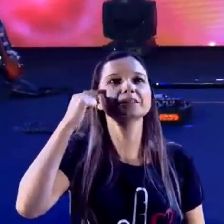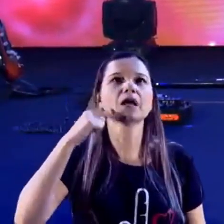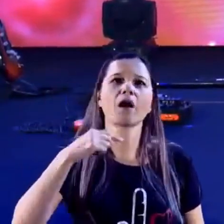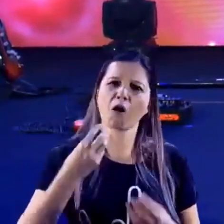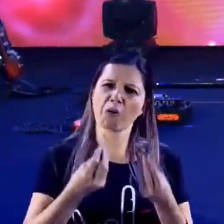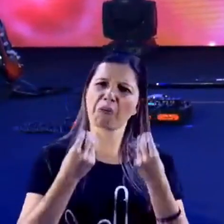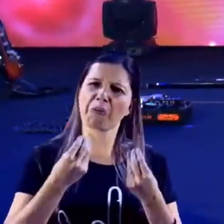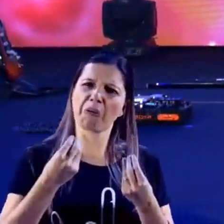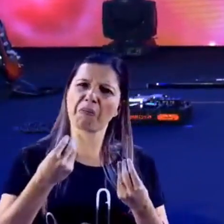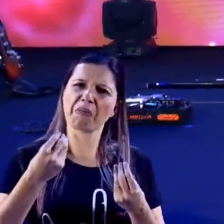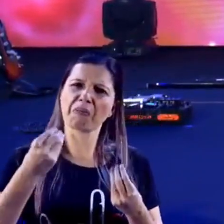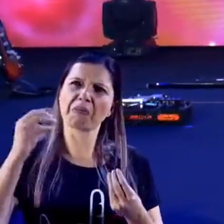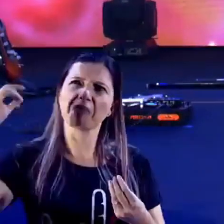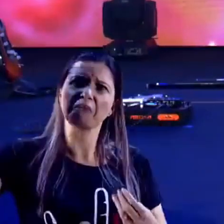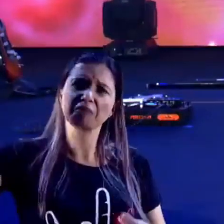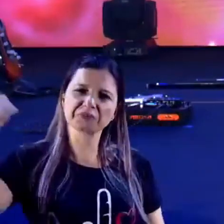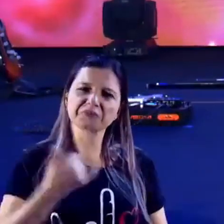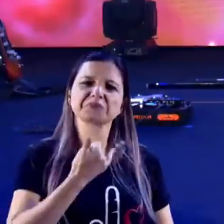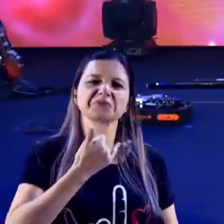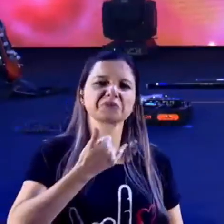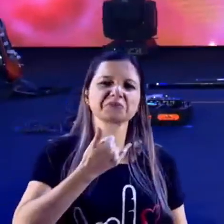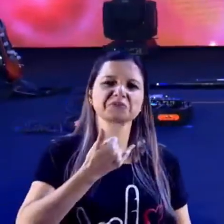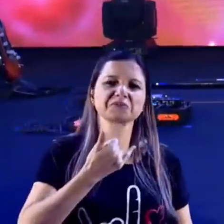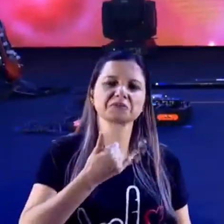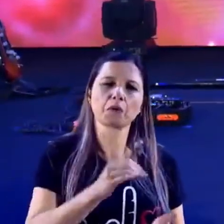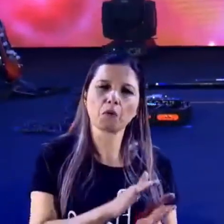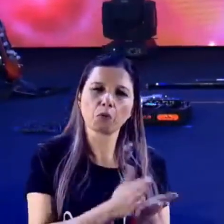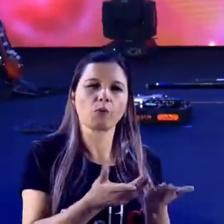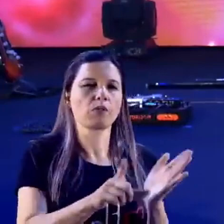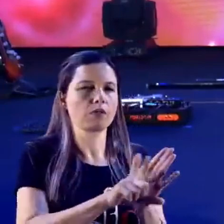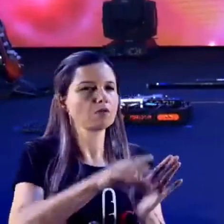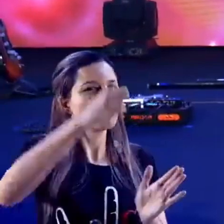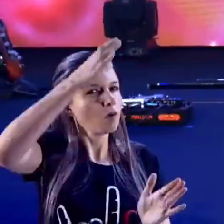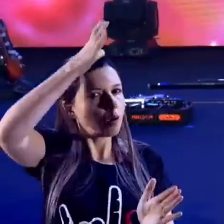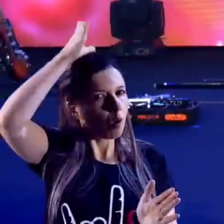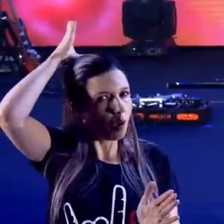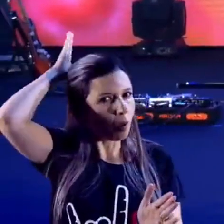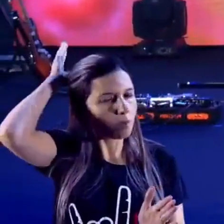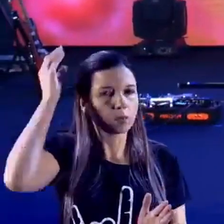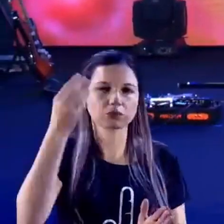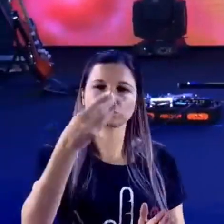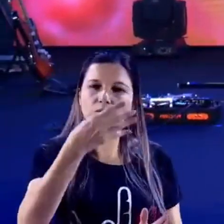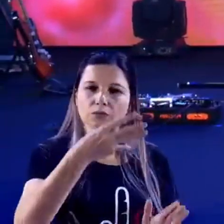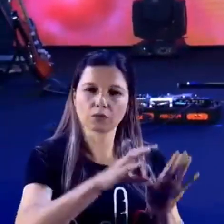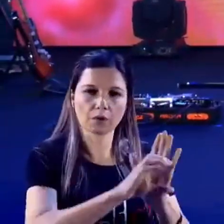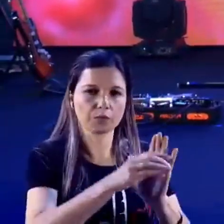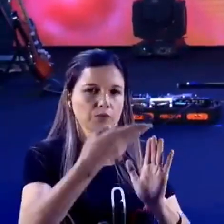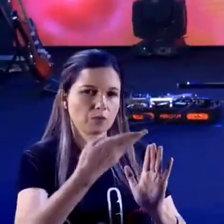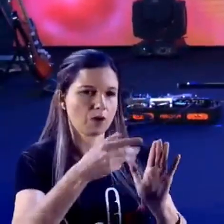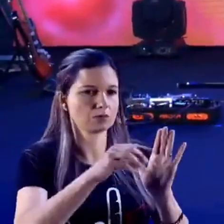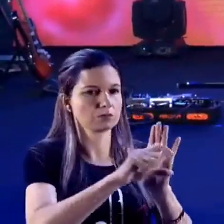que Deus fala, então, pastor Ciro? Lá em Romanos, no capítulo 4, versículo 17, diz assim, como está escrito?